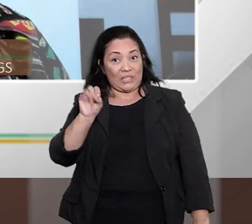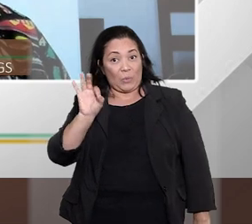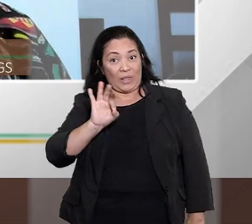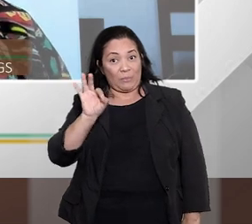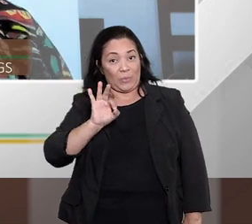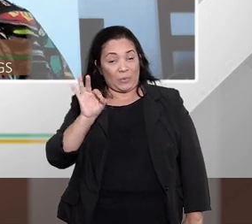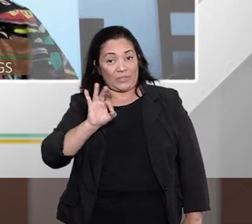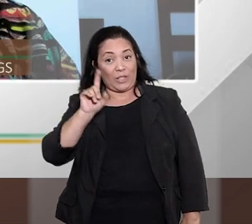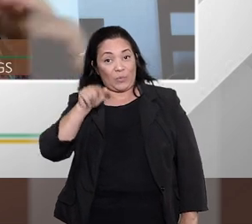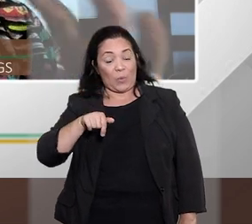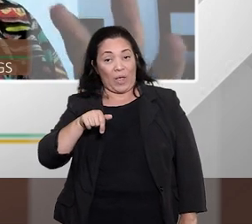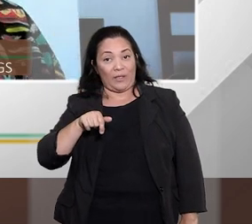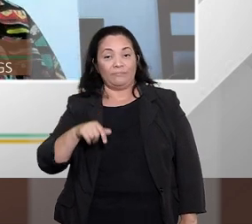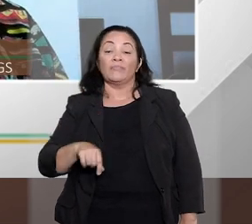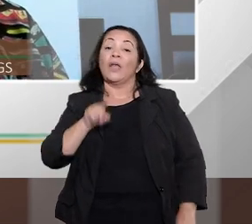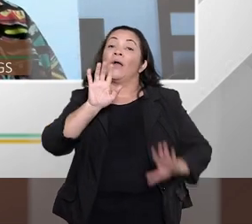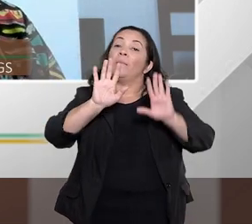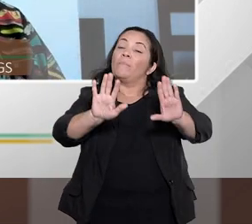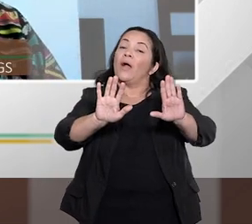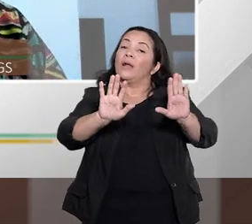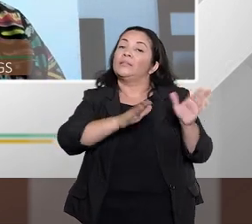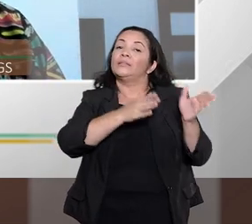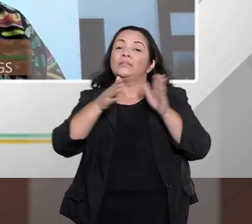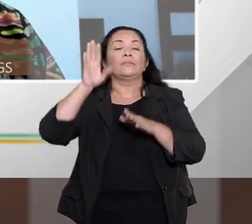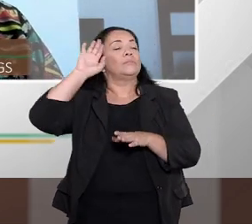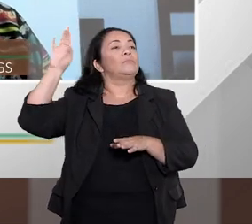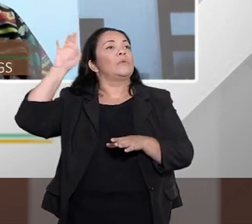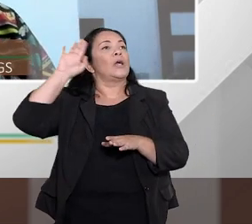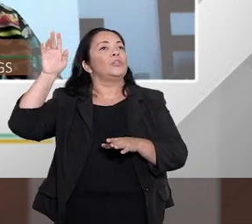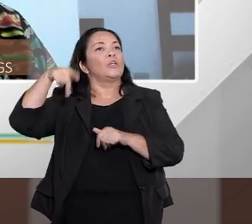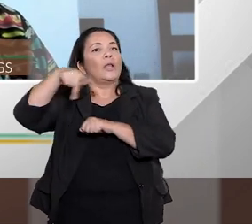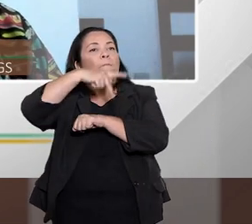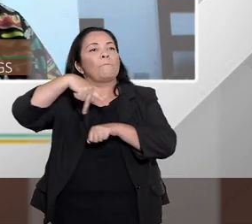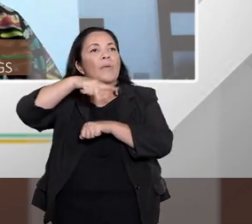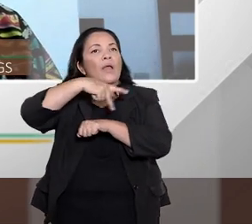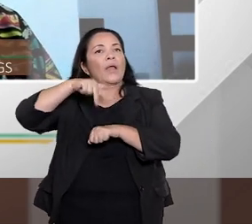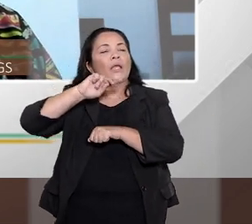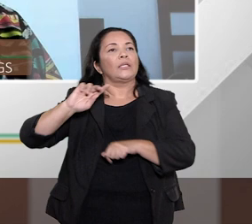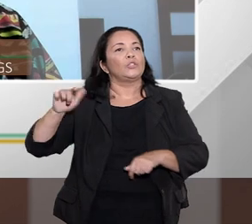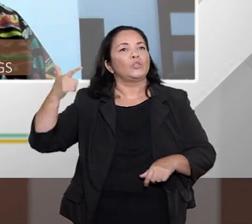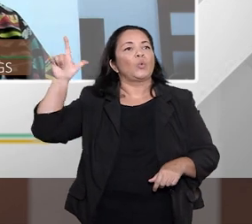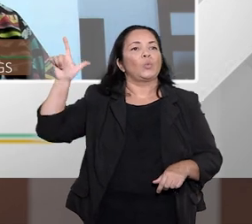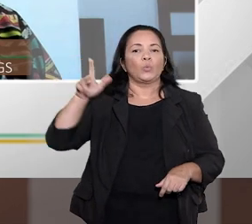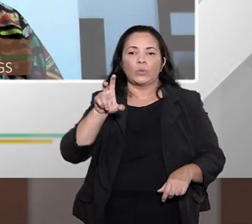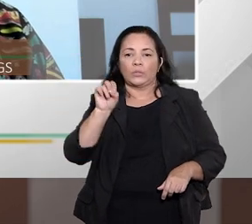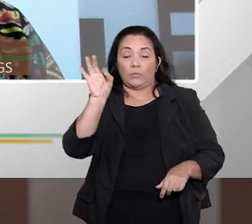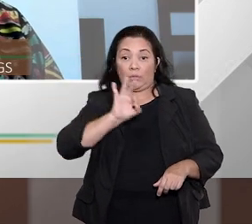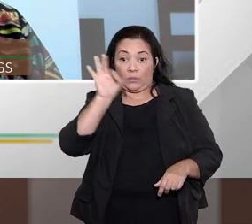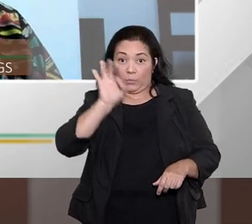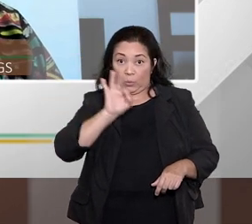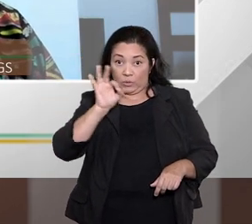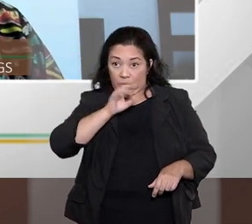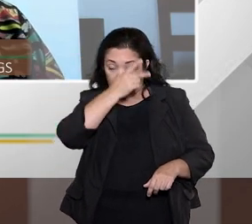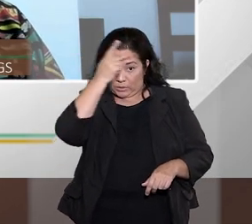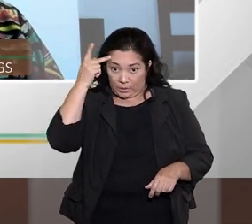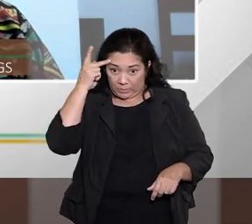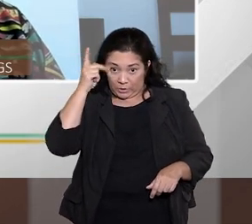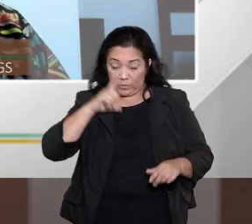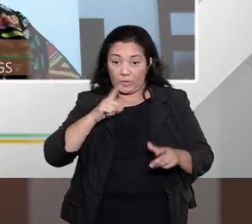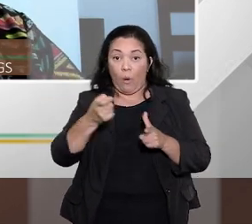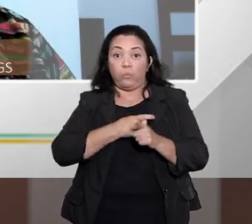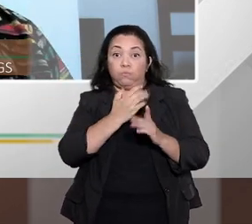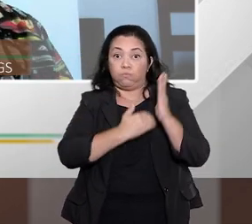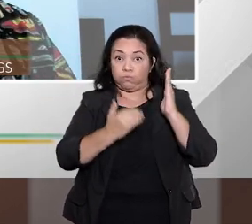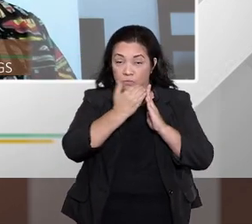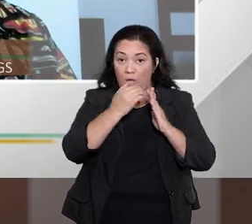superendividados. Mas vamos imaginar num país que 50% do país está superendividado. O que acontece? você